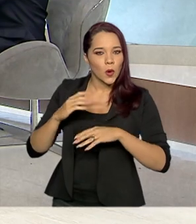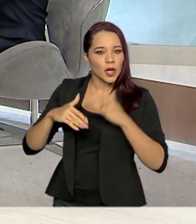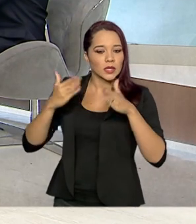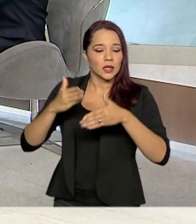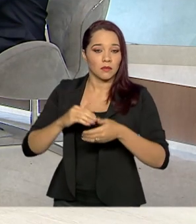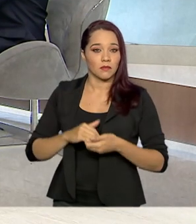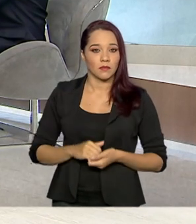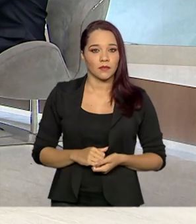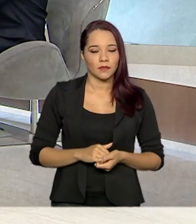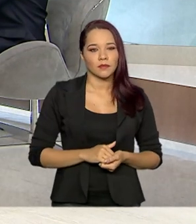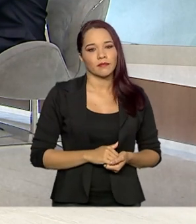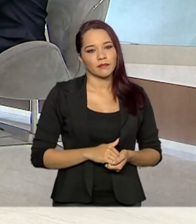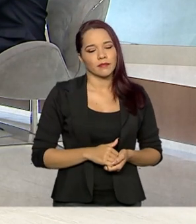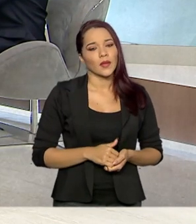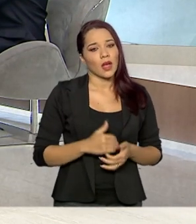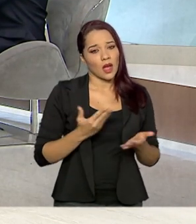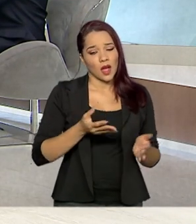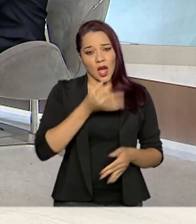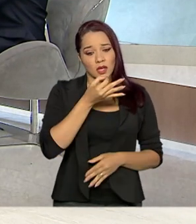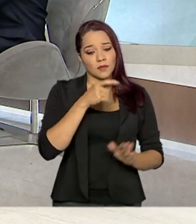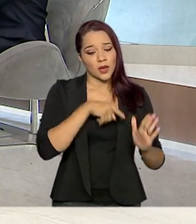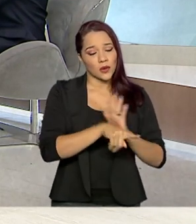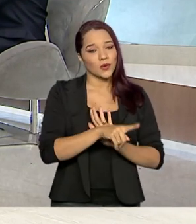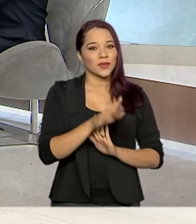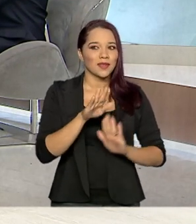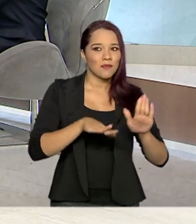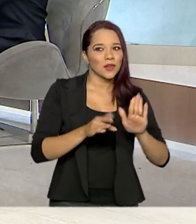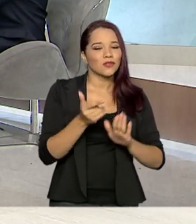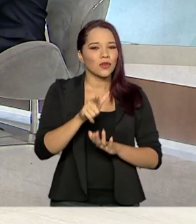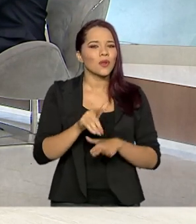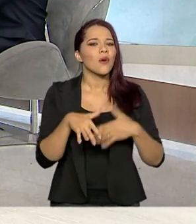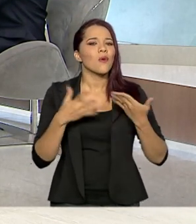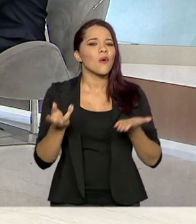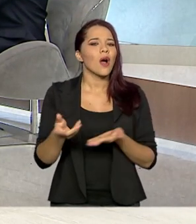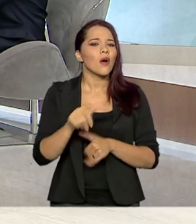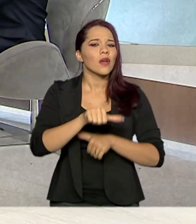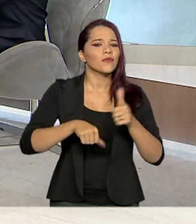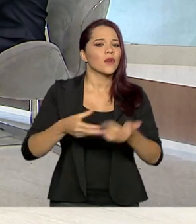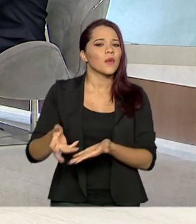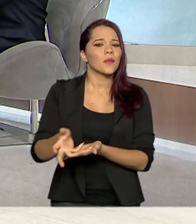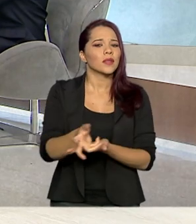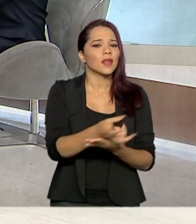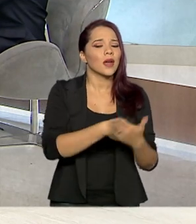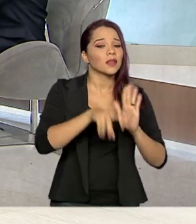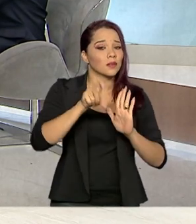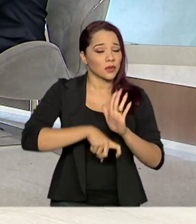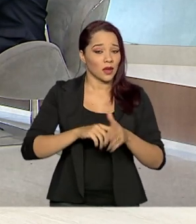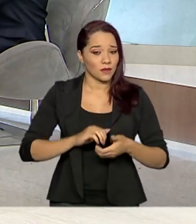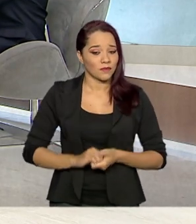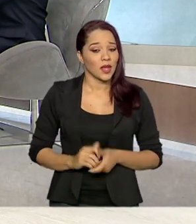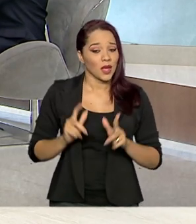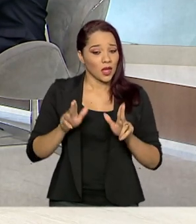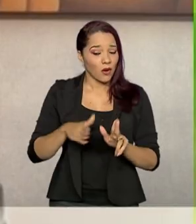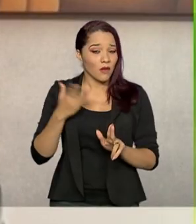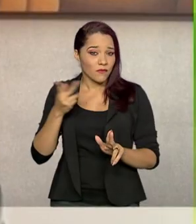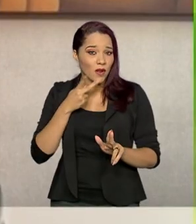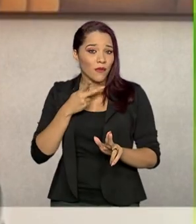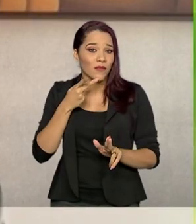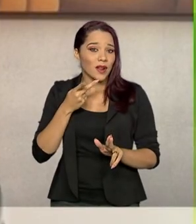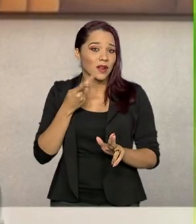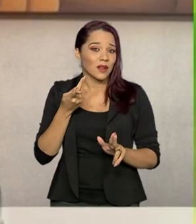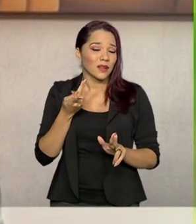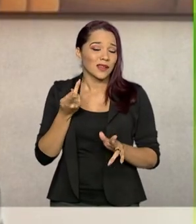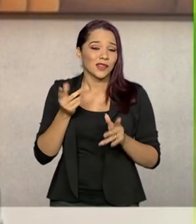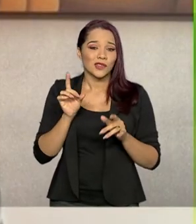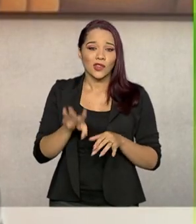Então, acho que aí essa pergunta depende de uma outra. Qual reforma tributária? Porque, como o Renato bem mencionou, a gente só está falando aqui de